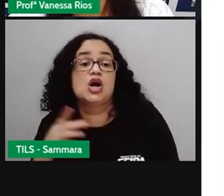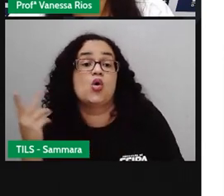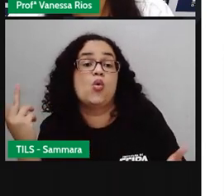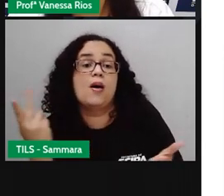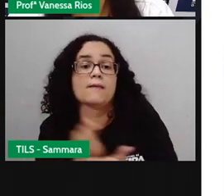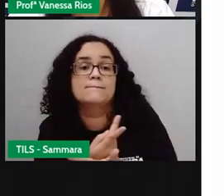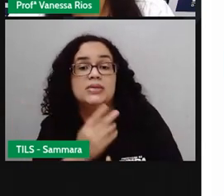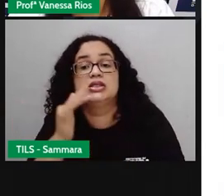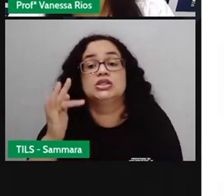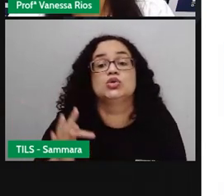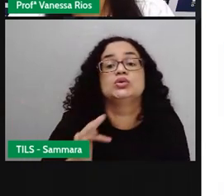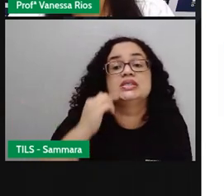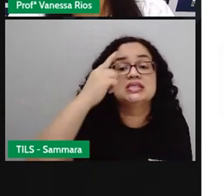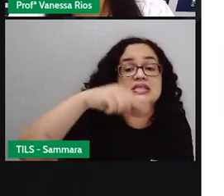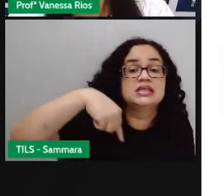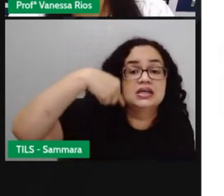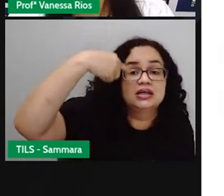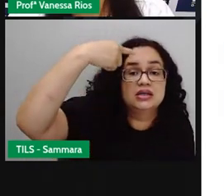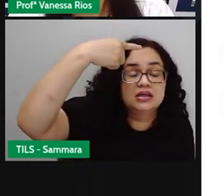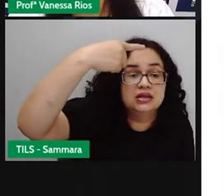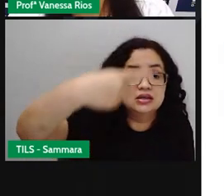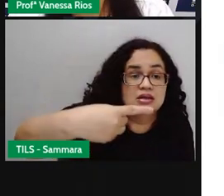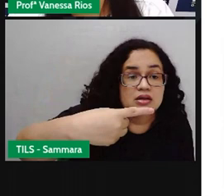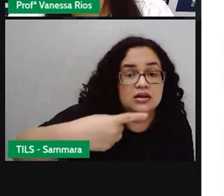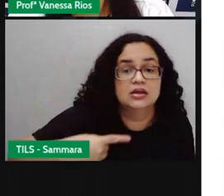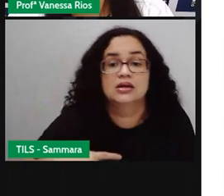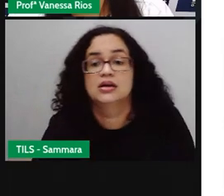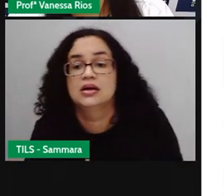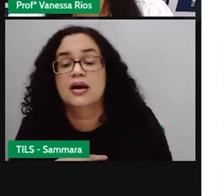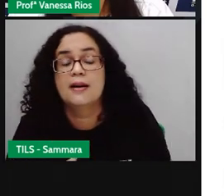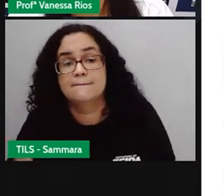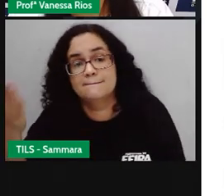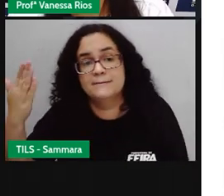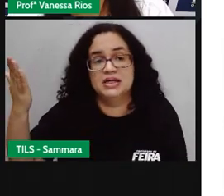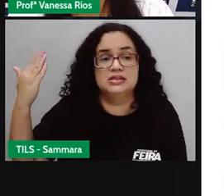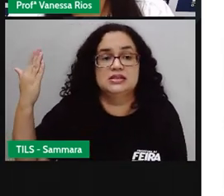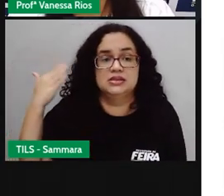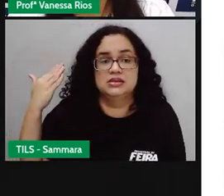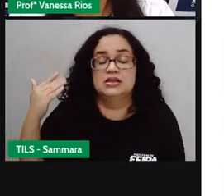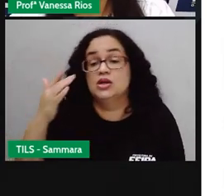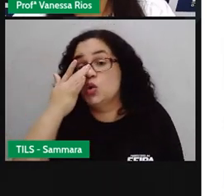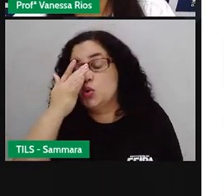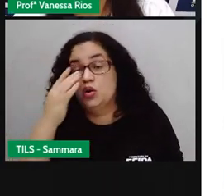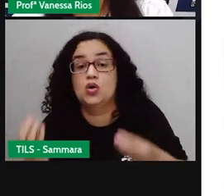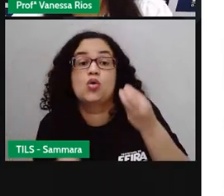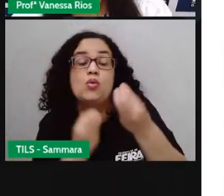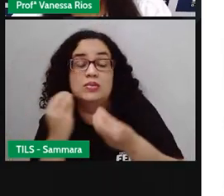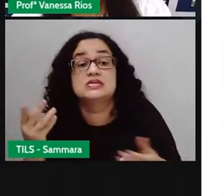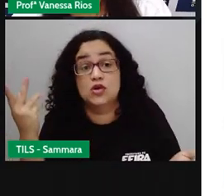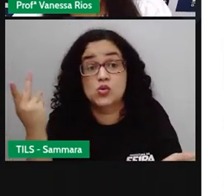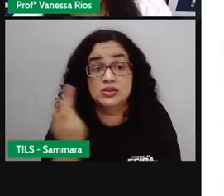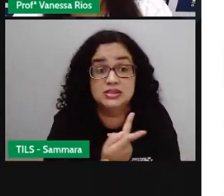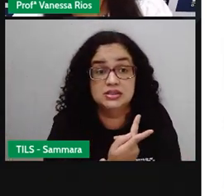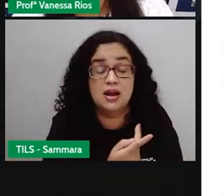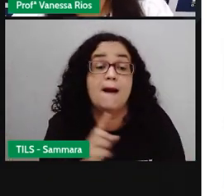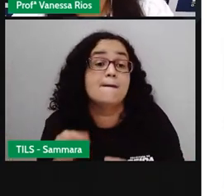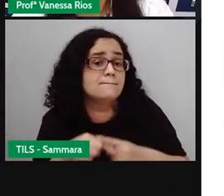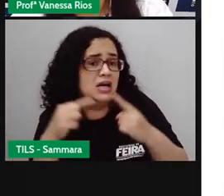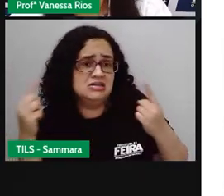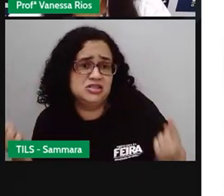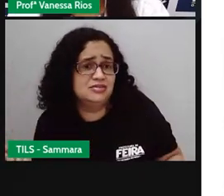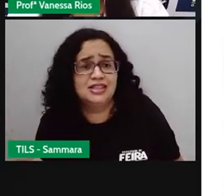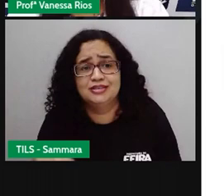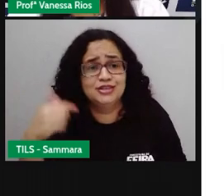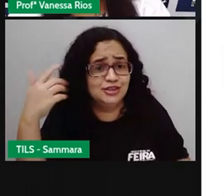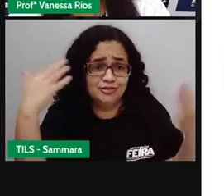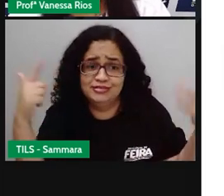ocorrer posteriormente a uma situação passada. É como se algo que vai acontecer, mas você não tem